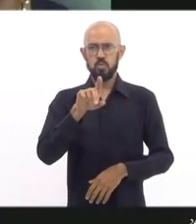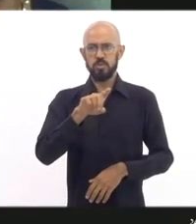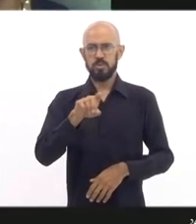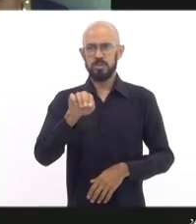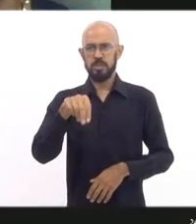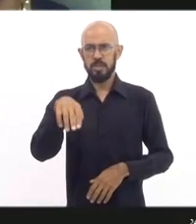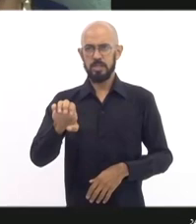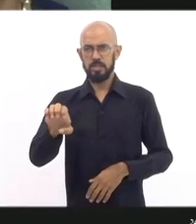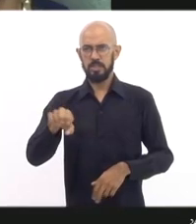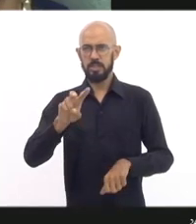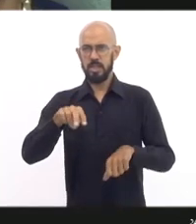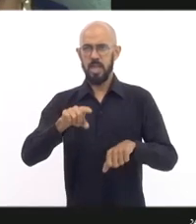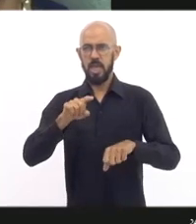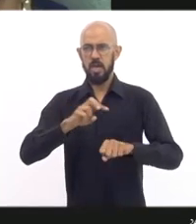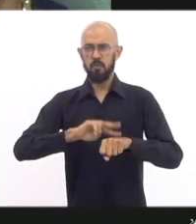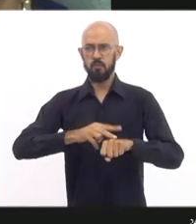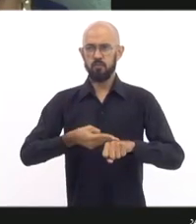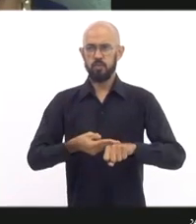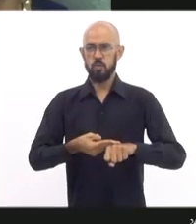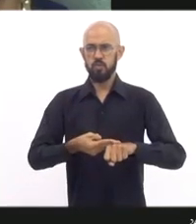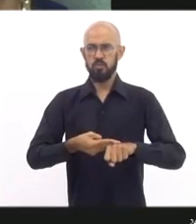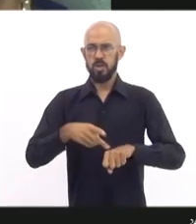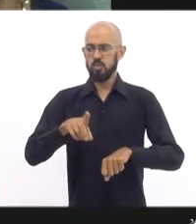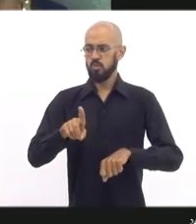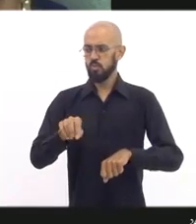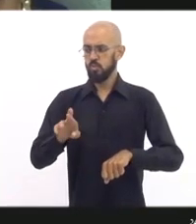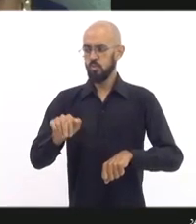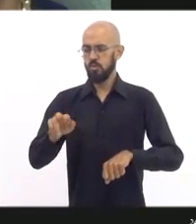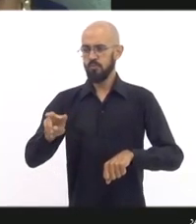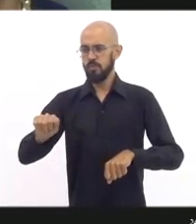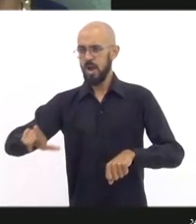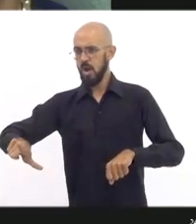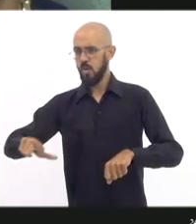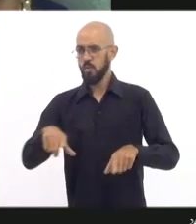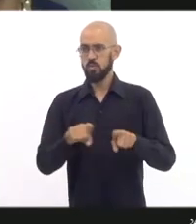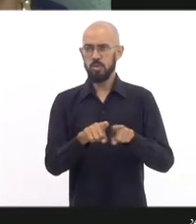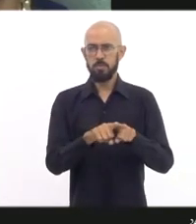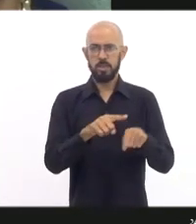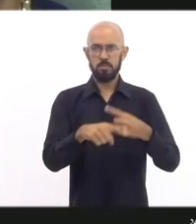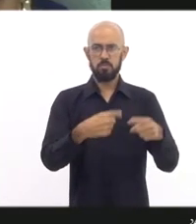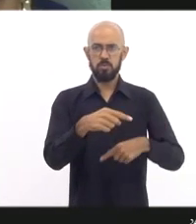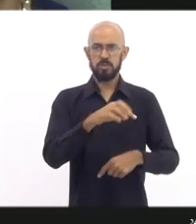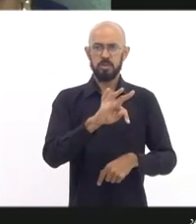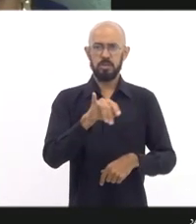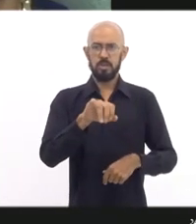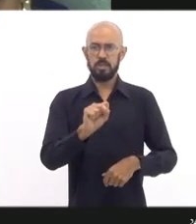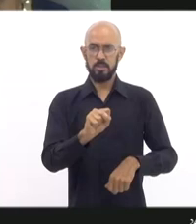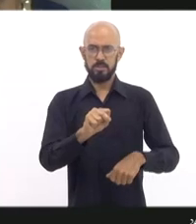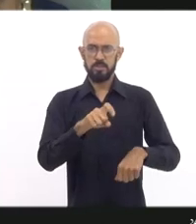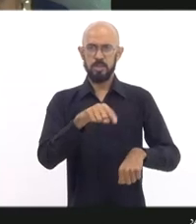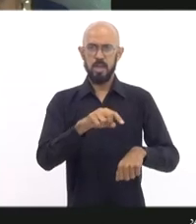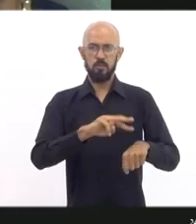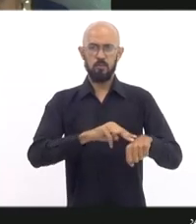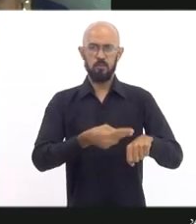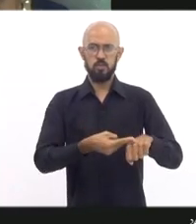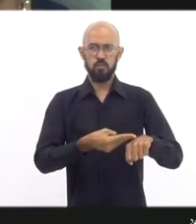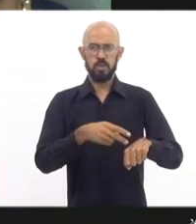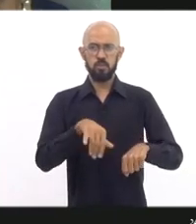viúva do Durval e Thaís, viúva do Iago. Em seguida, vamos ouvir